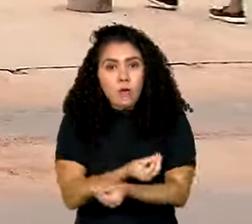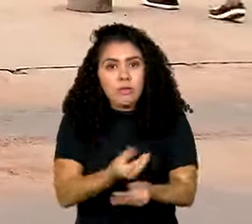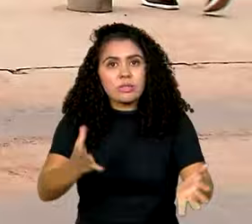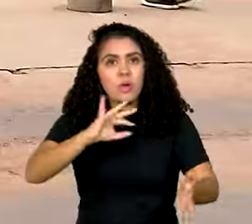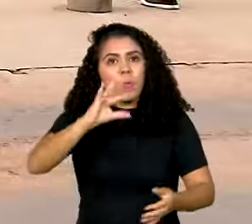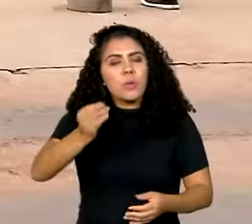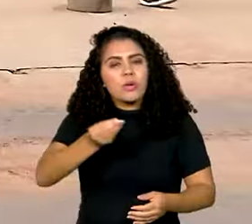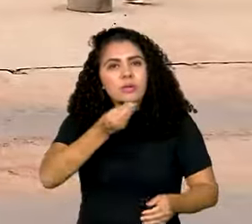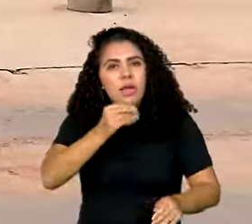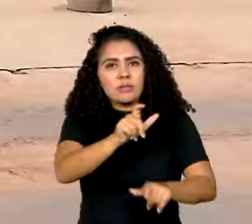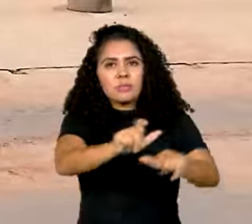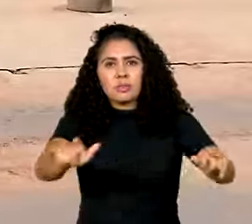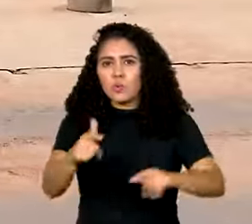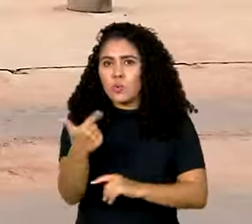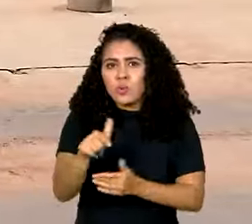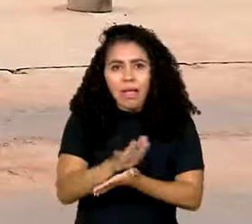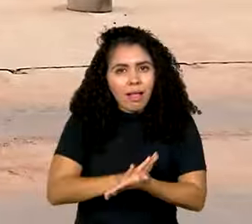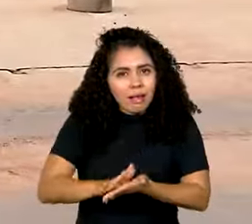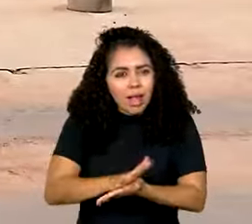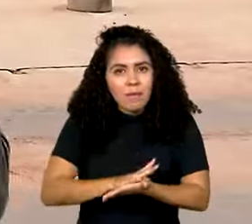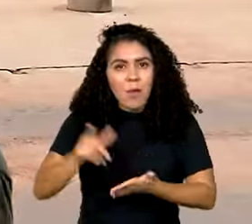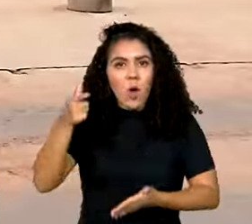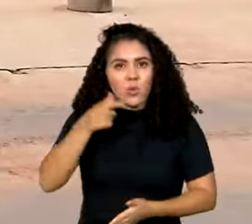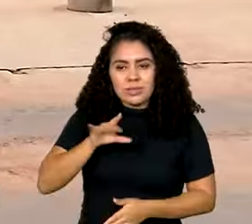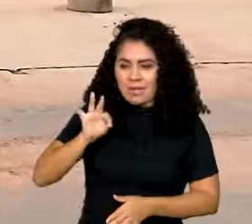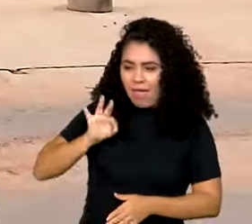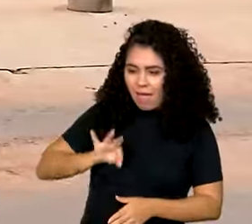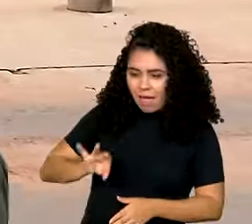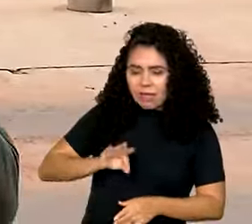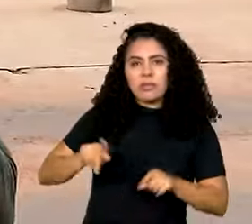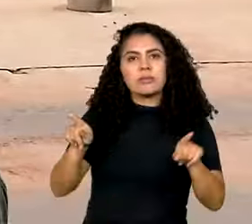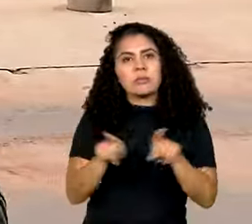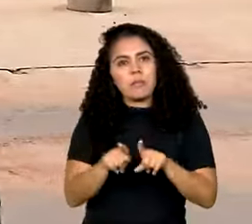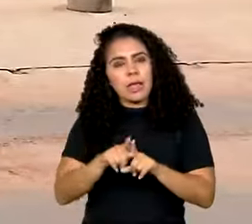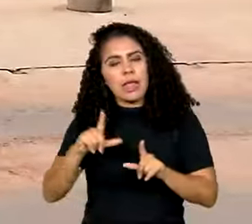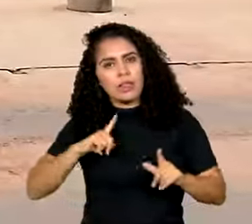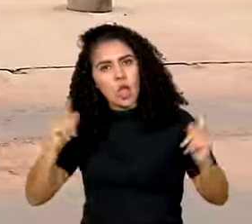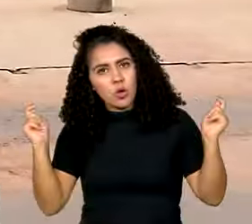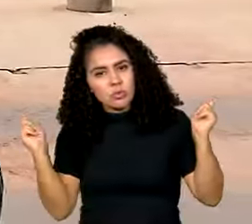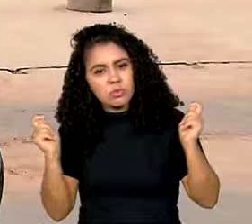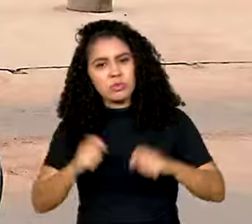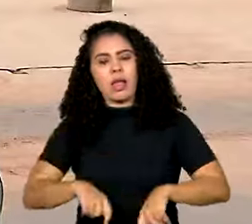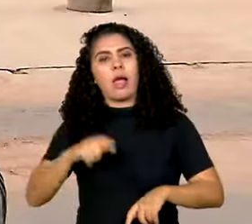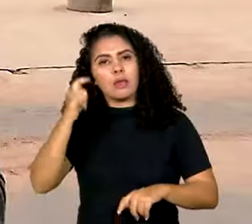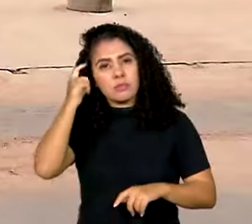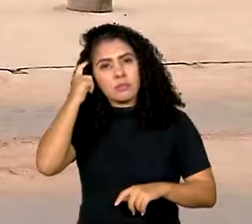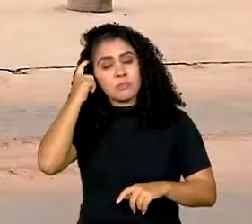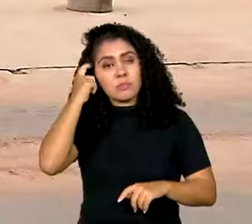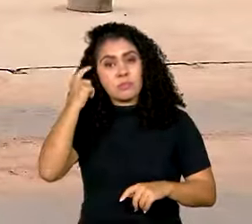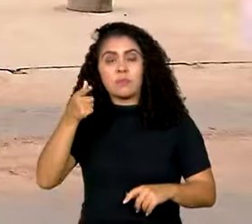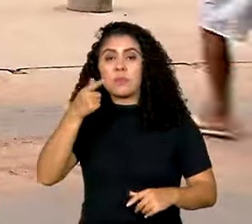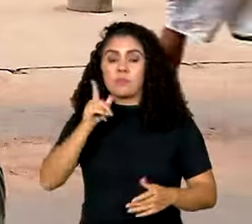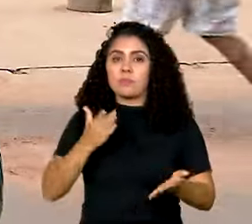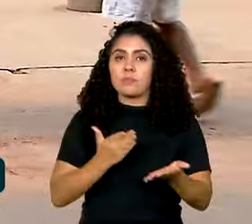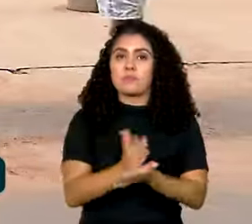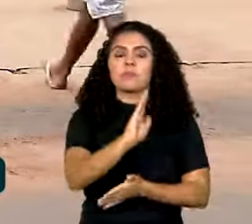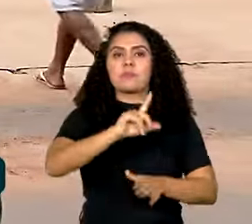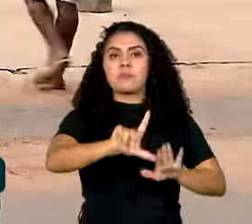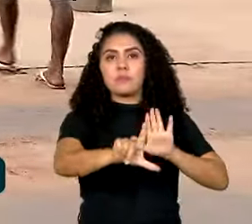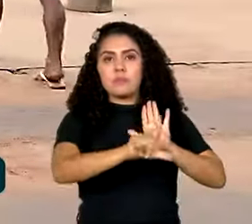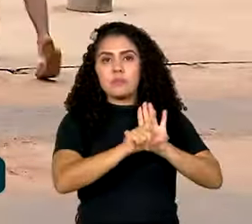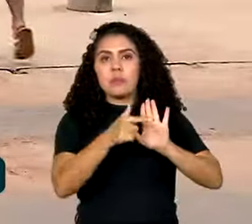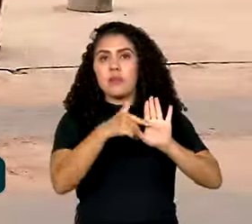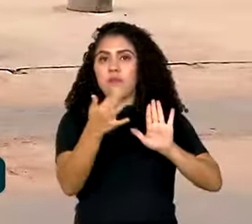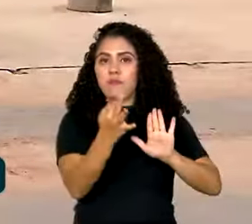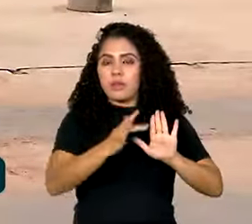a quem não tem nada, conseguir uma renda e ter condições de se sustentar, foi sancionada uma lei federal que institui